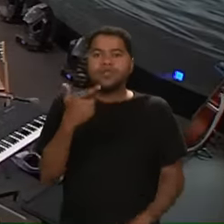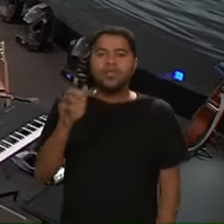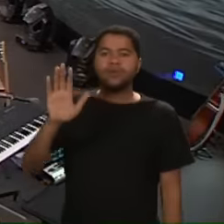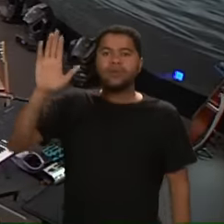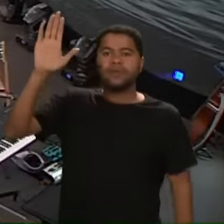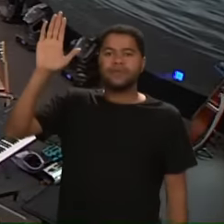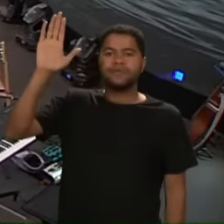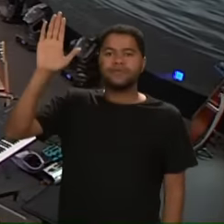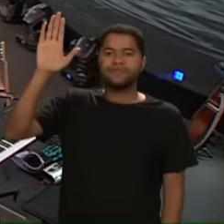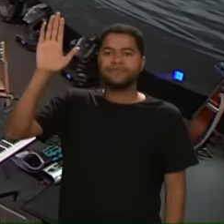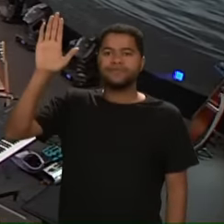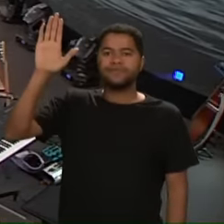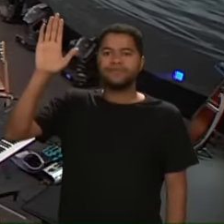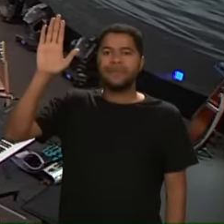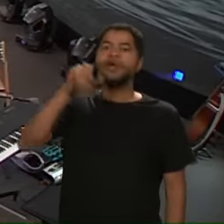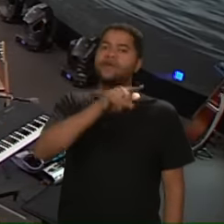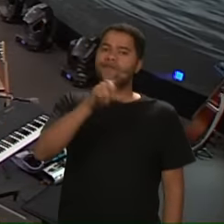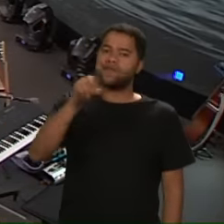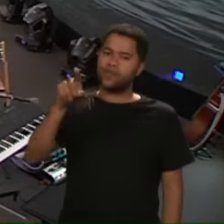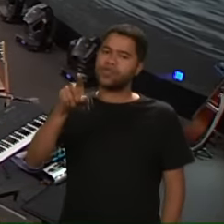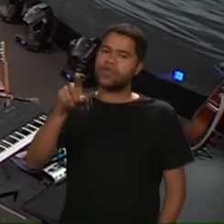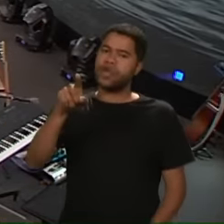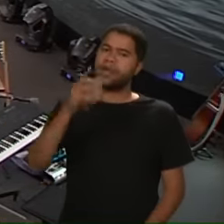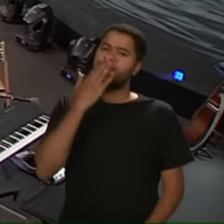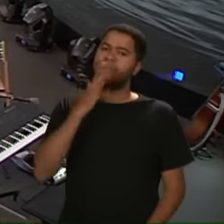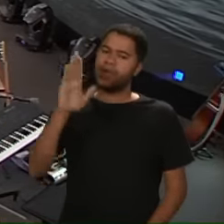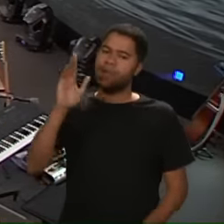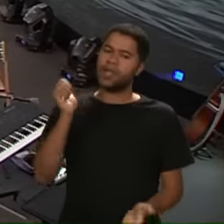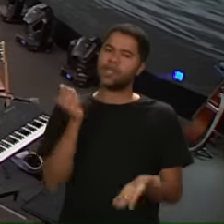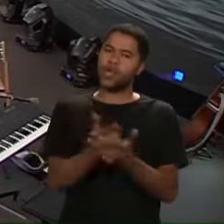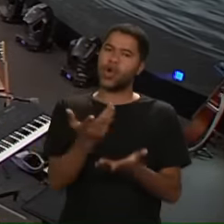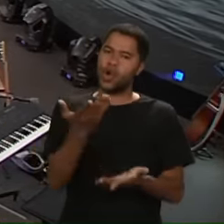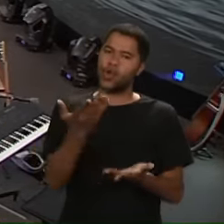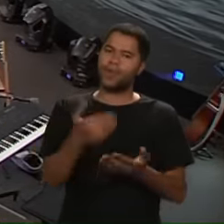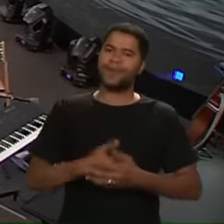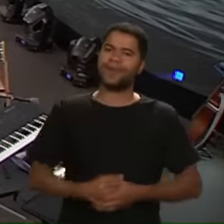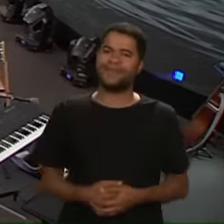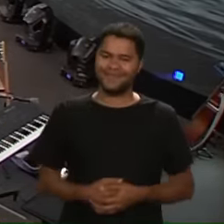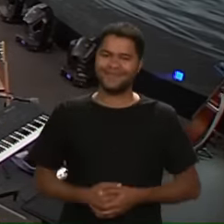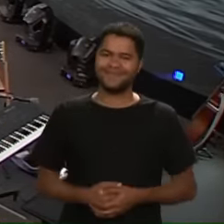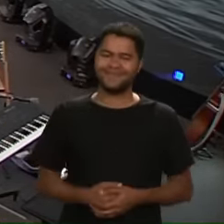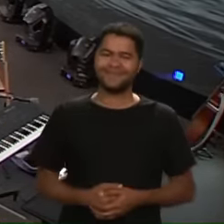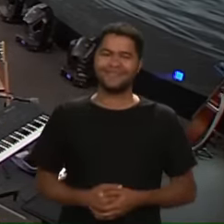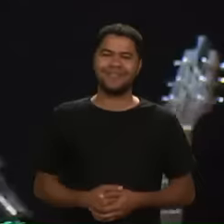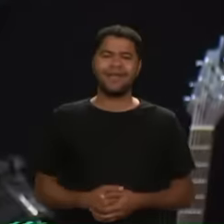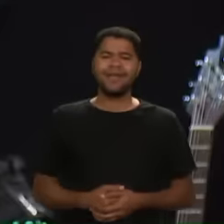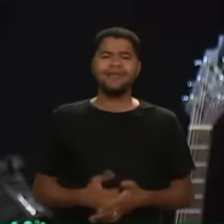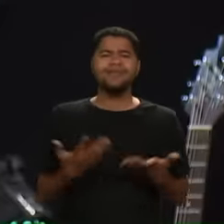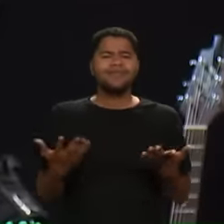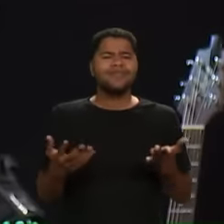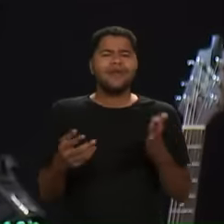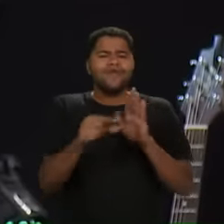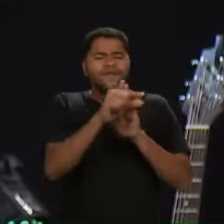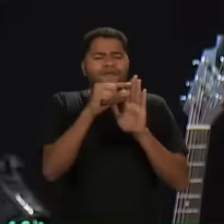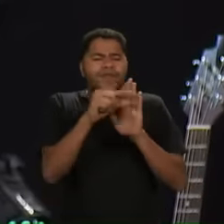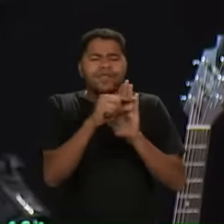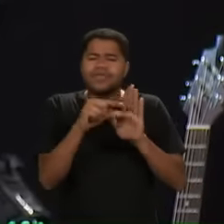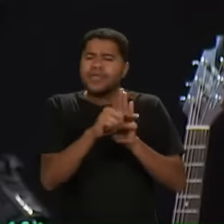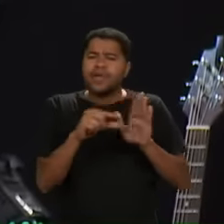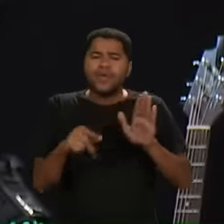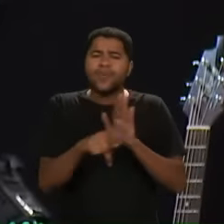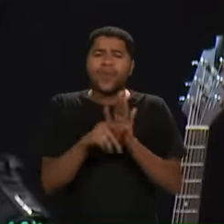Levante a mão Então você tem que fazer uma promessa Passa lá E leva uma caixinha de promessas São versículos da Bíblia Só de